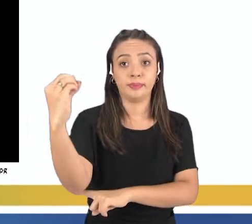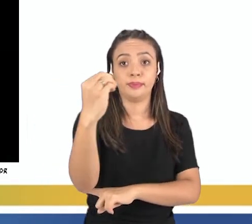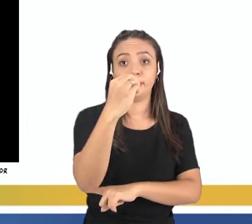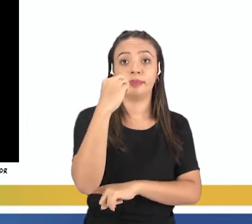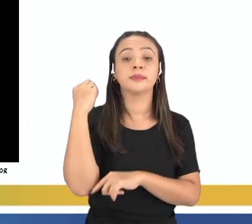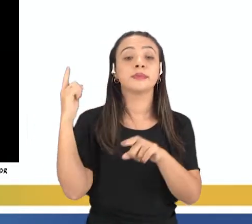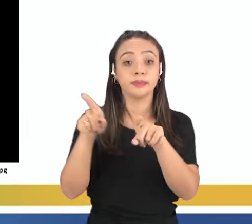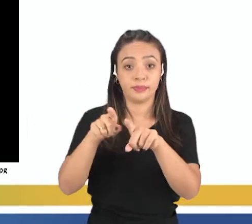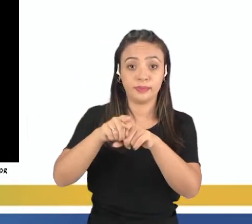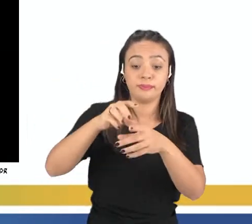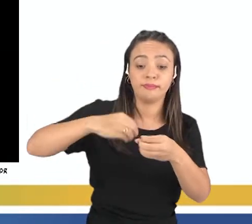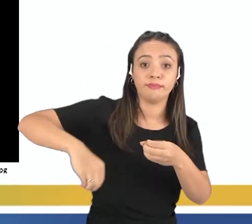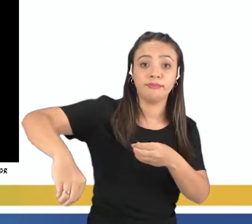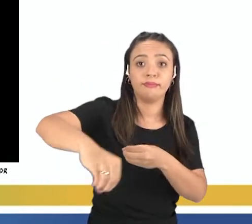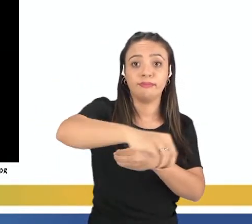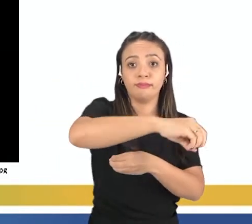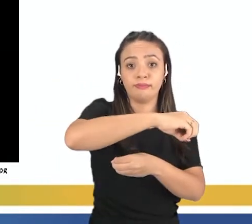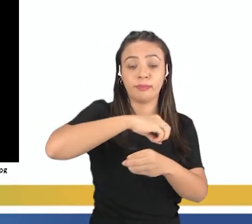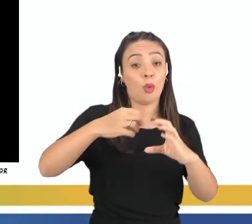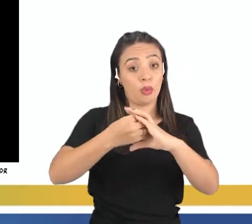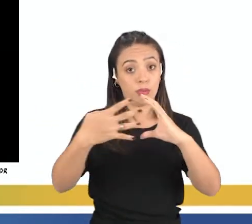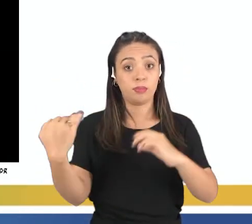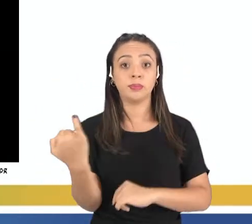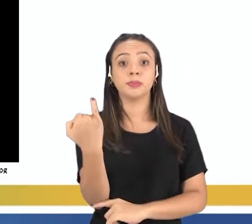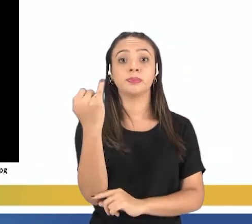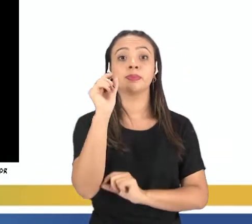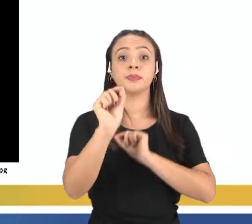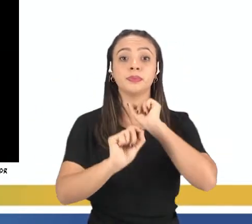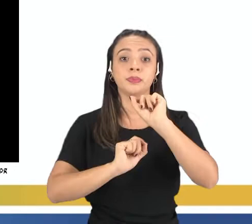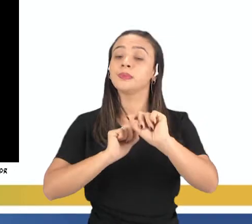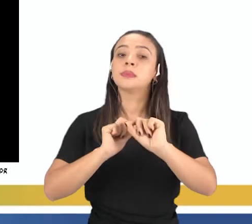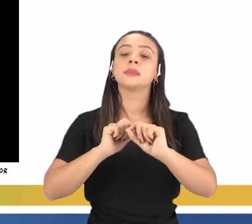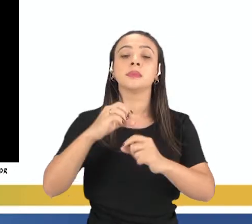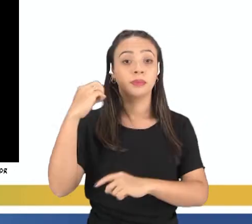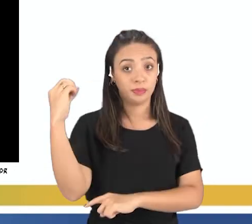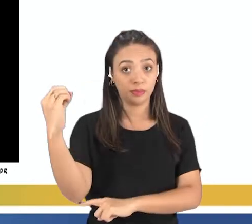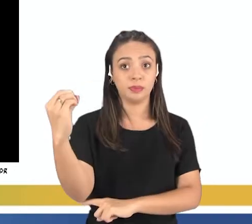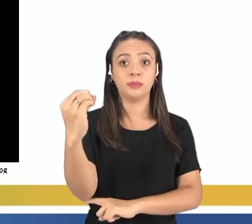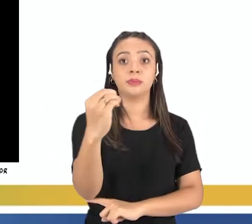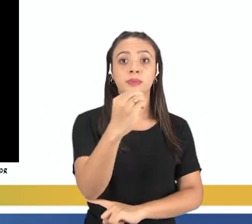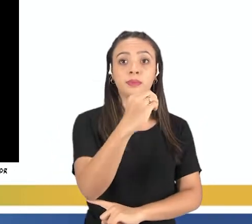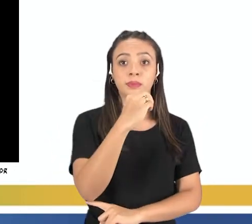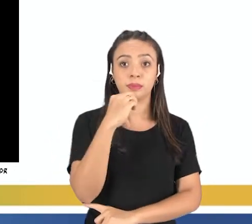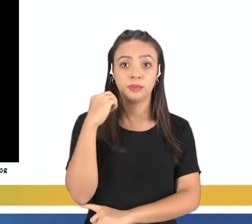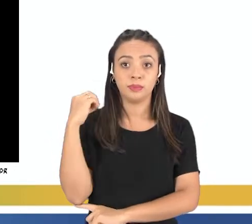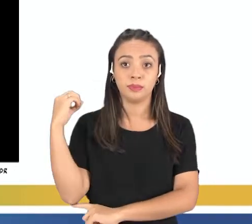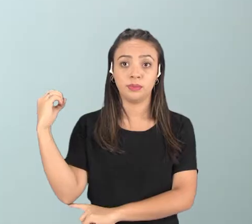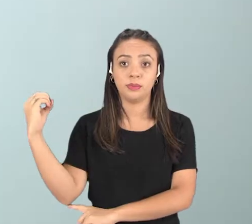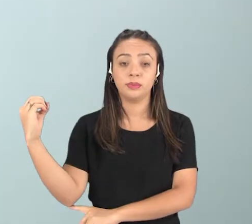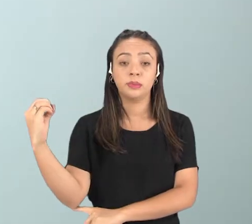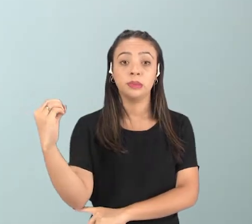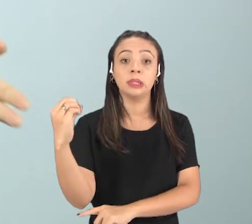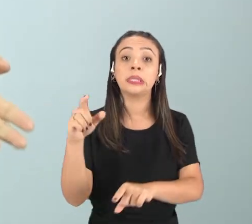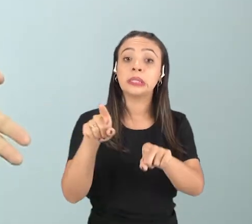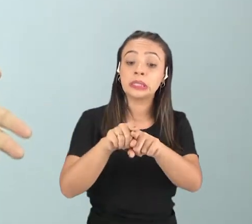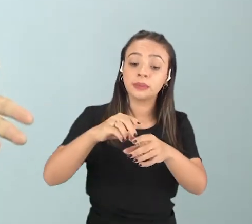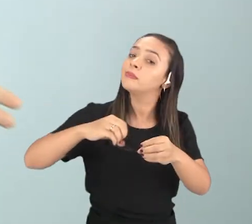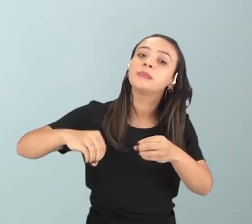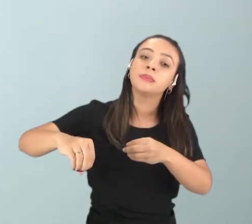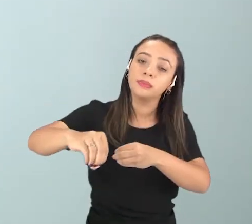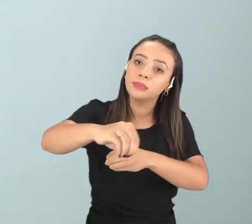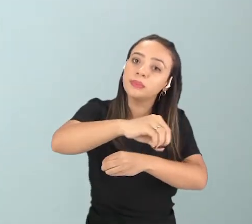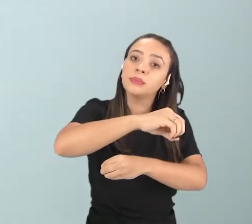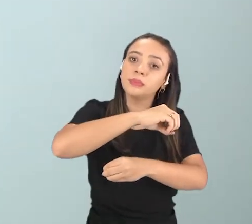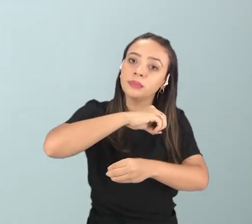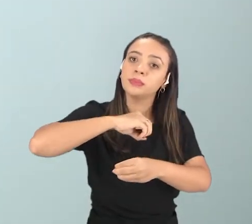translação, tá? Uma característica interessante é que tanto a rotação, né, em que ela gira sobre o seu próprio eixo, quanto a